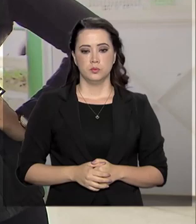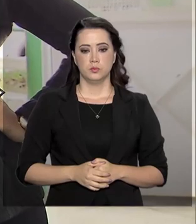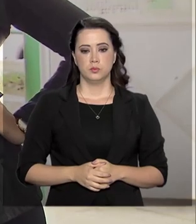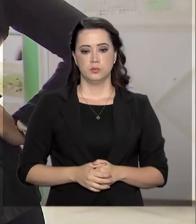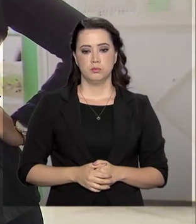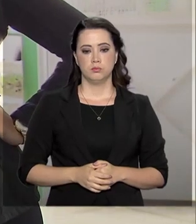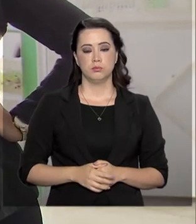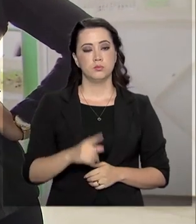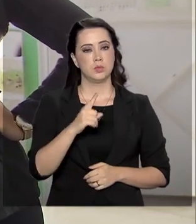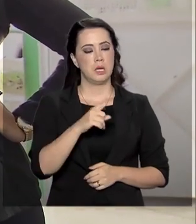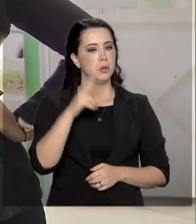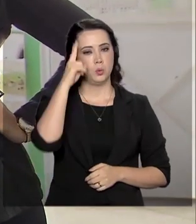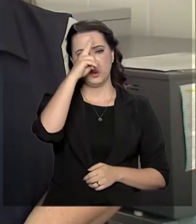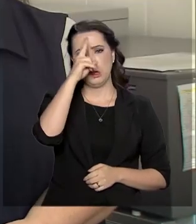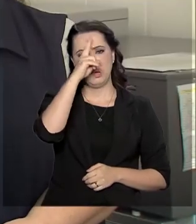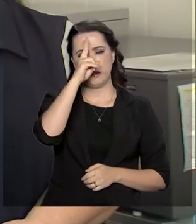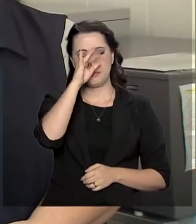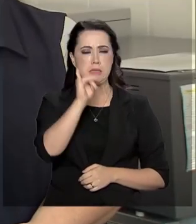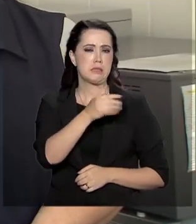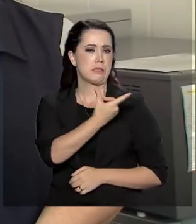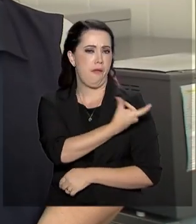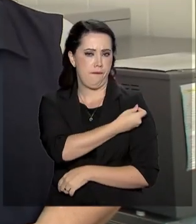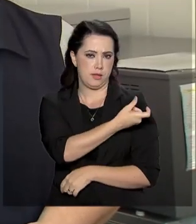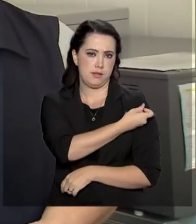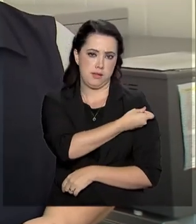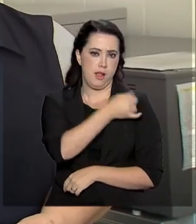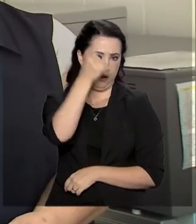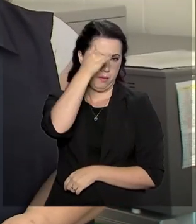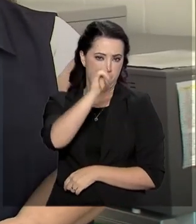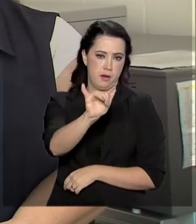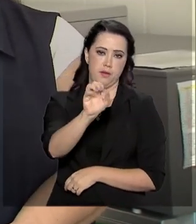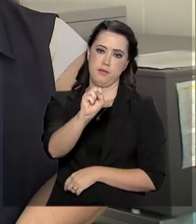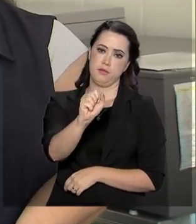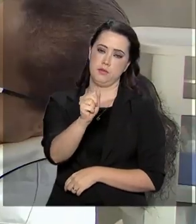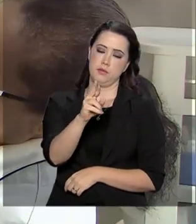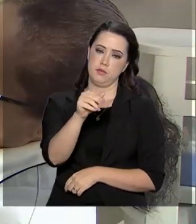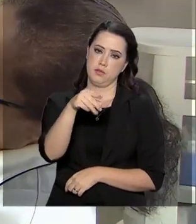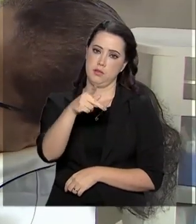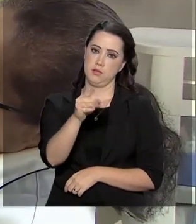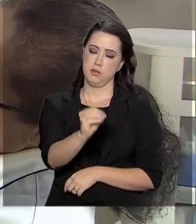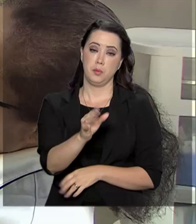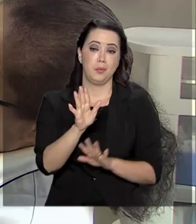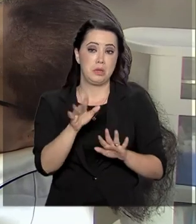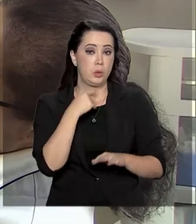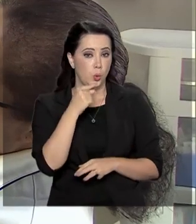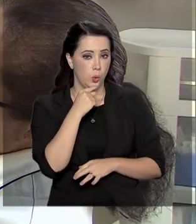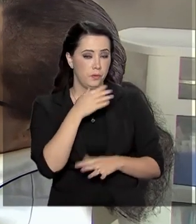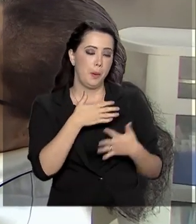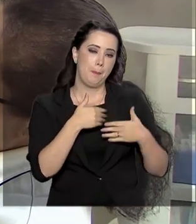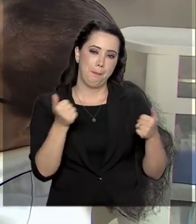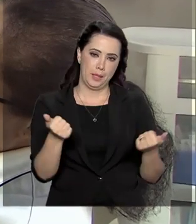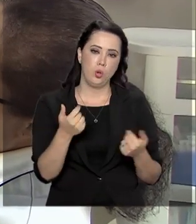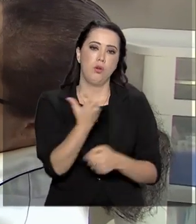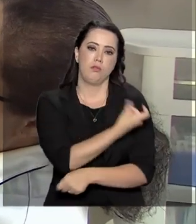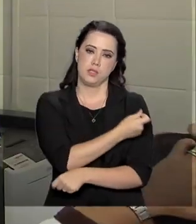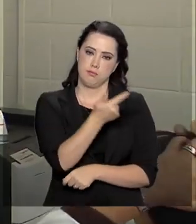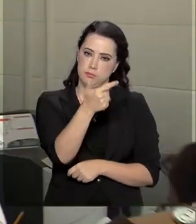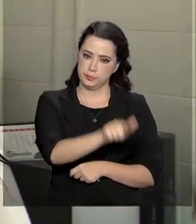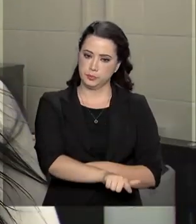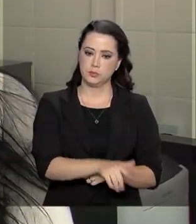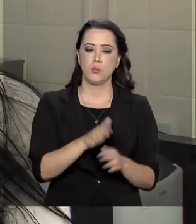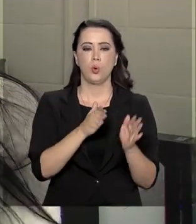A Lesca não se lembra se foi vacinada contra o sarampo durante a infância. Na dúvida, achou melhor não arriscar.